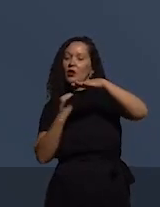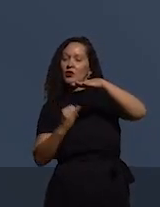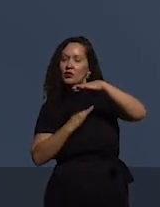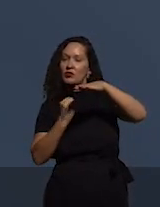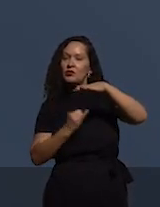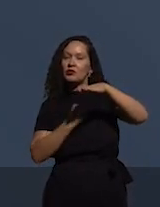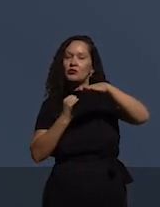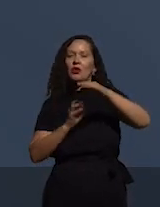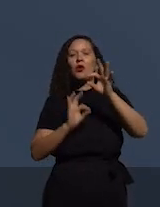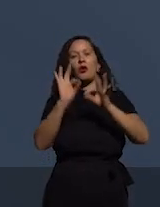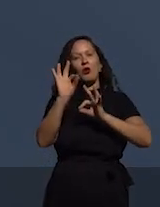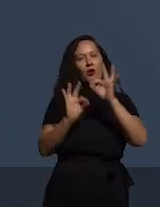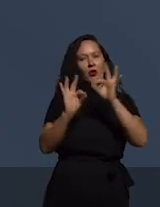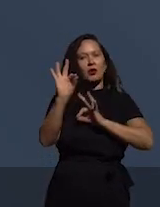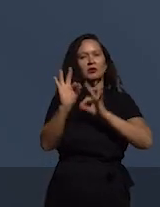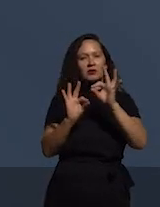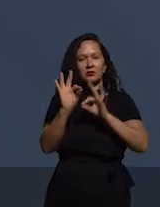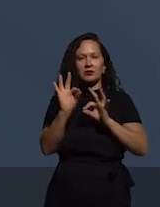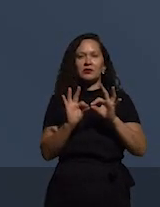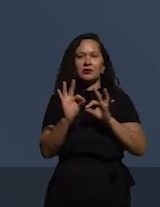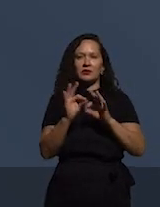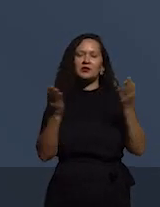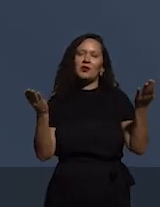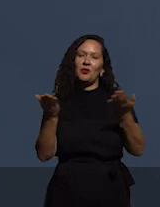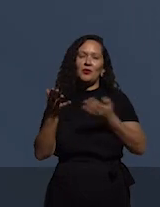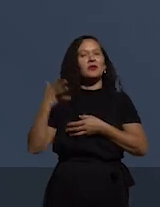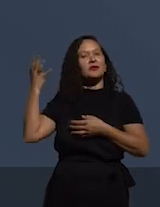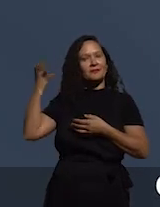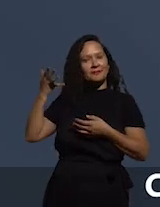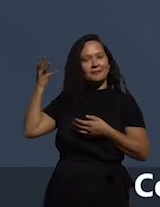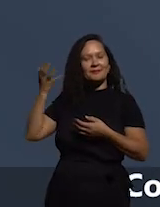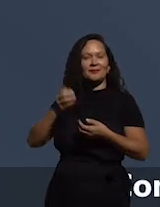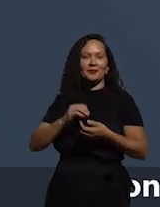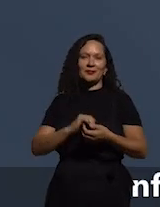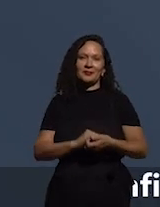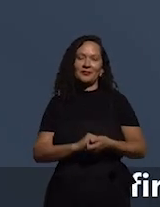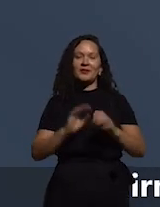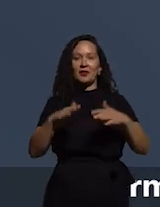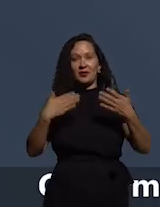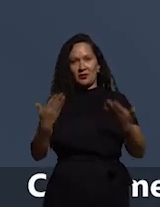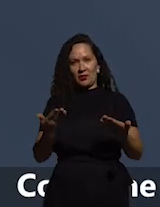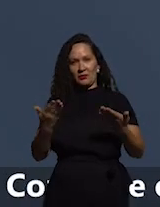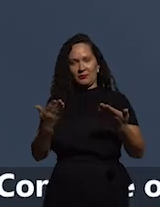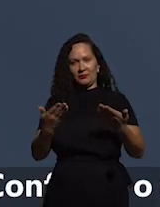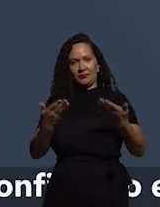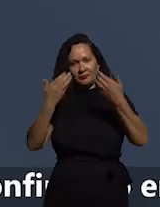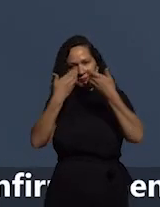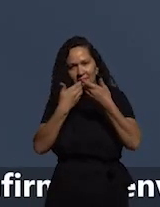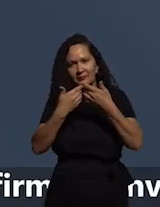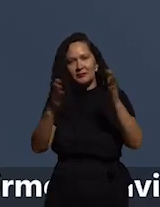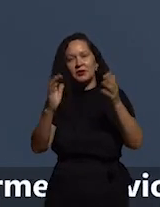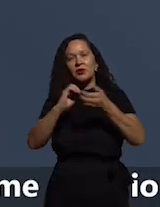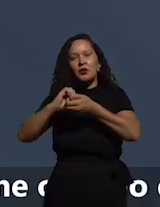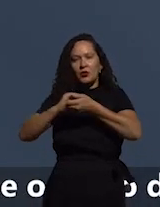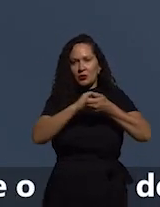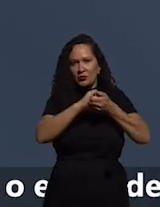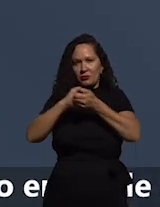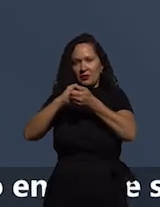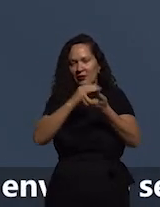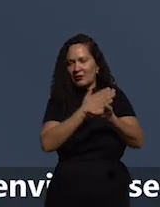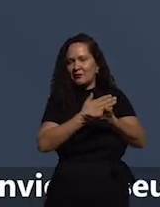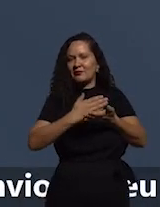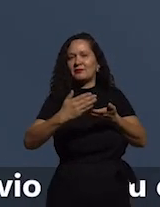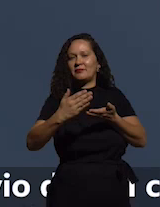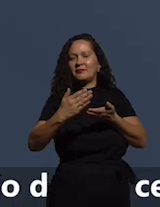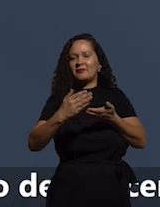organizadoras deste evento. Então, com essas breves saudações iniciais,